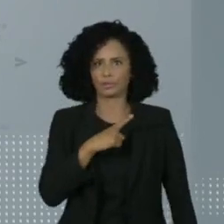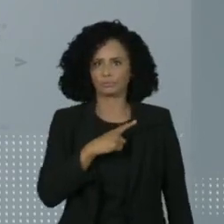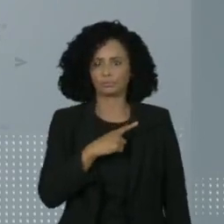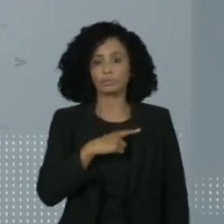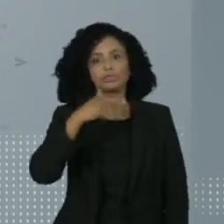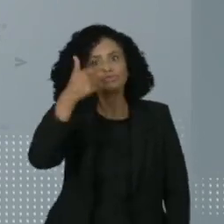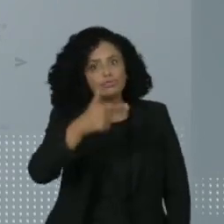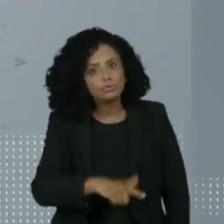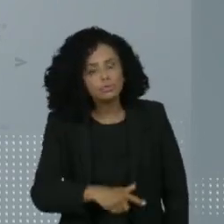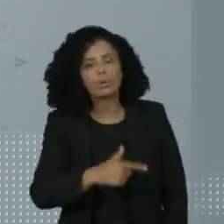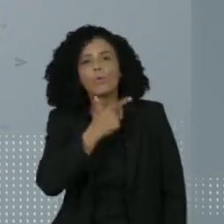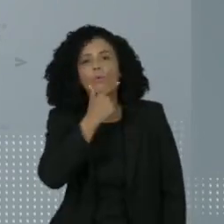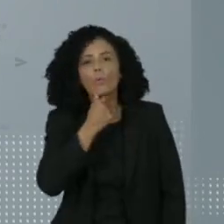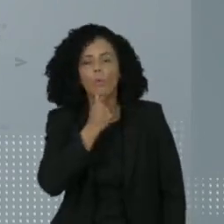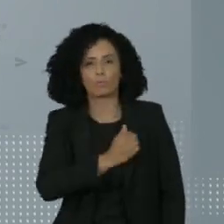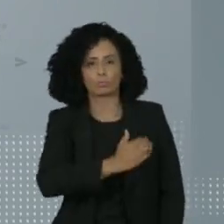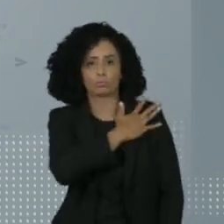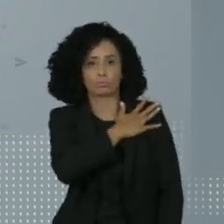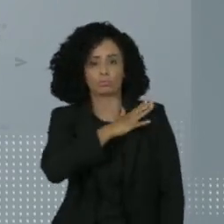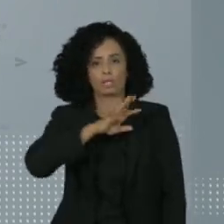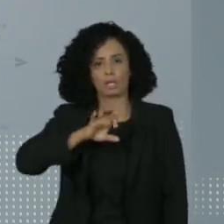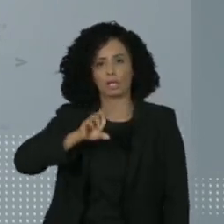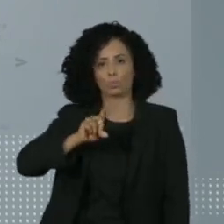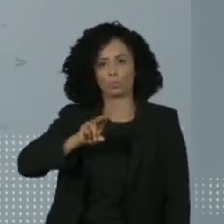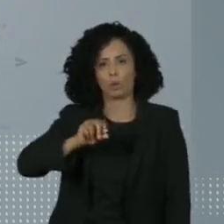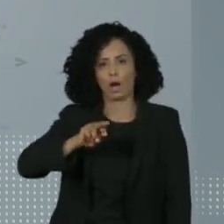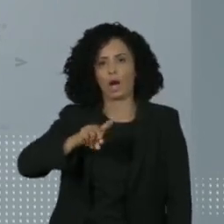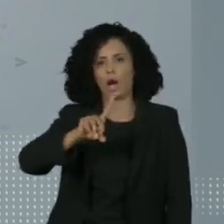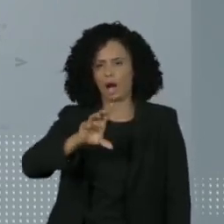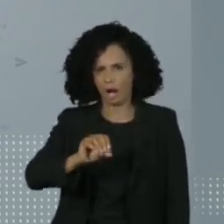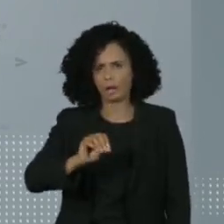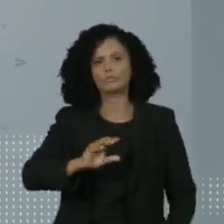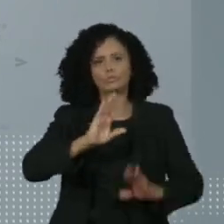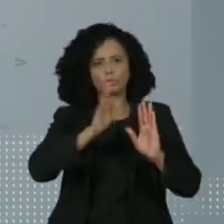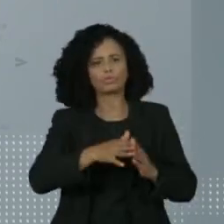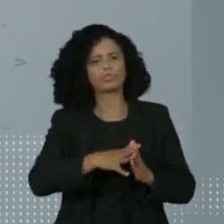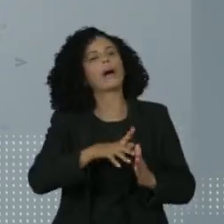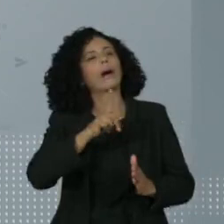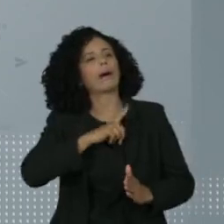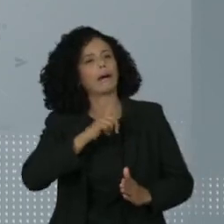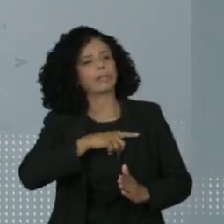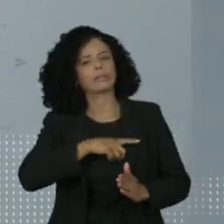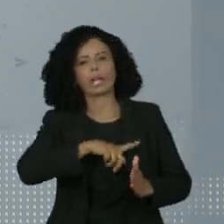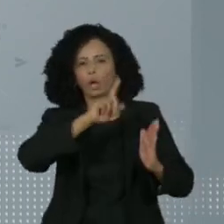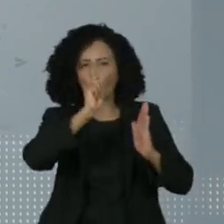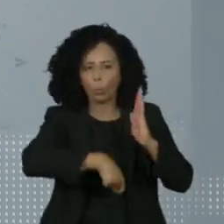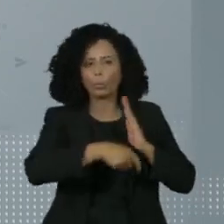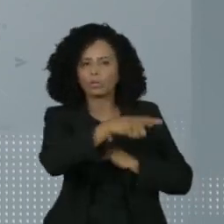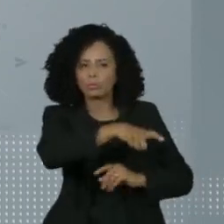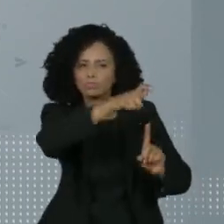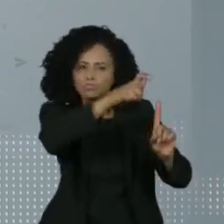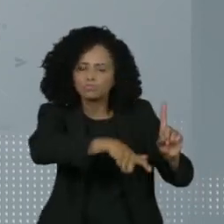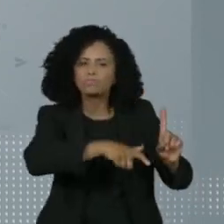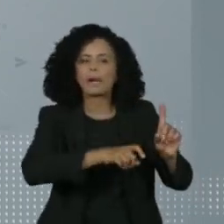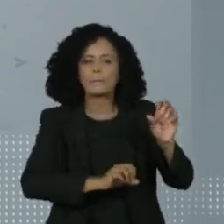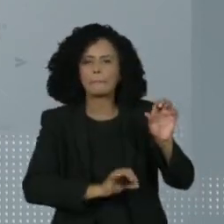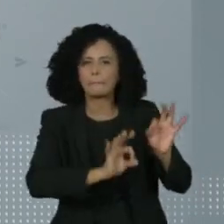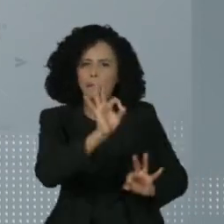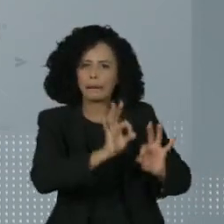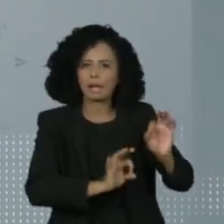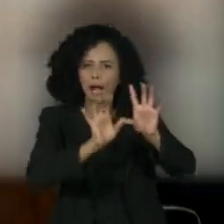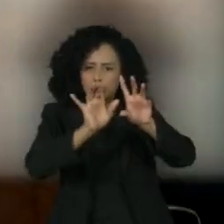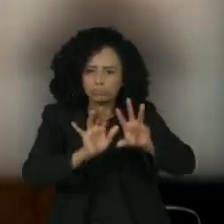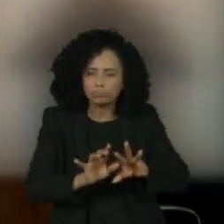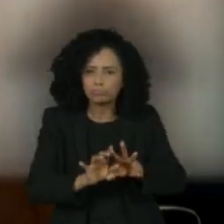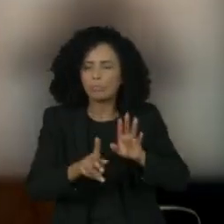coronel Eduardo Gomes da Silva também teria contatado a Abrielli para obter informações para preparar uma espécie de dossiê sobre as